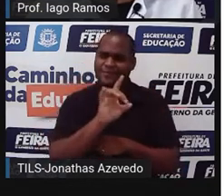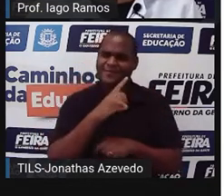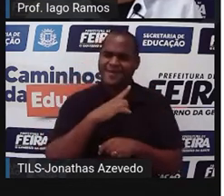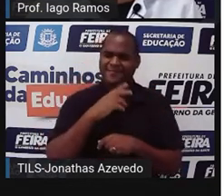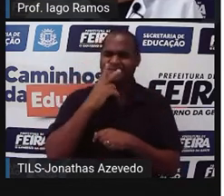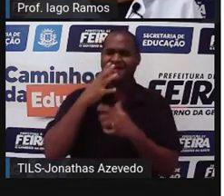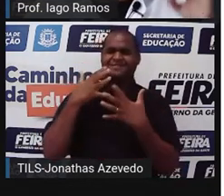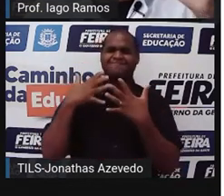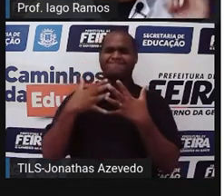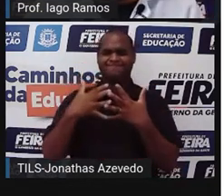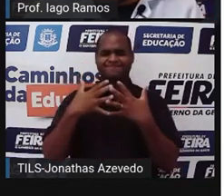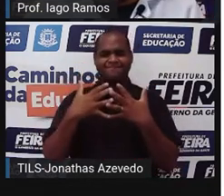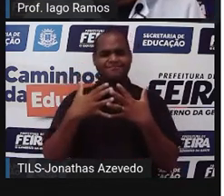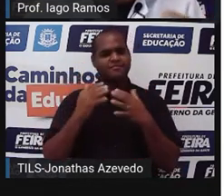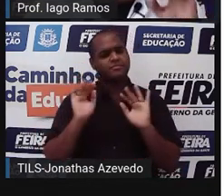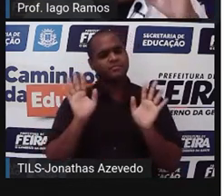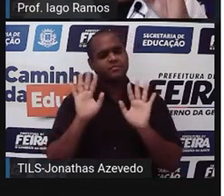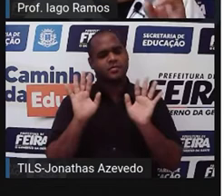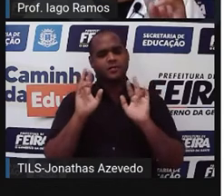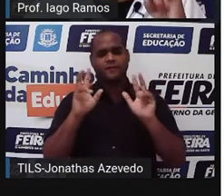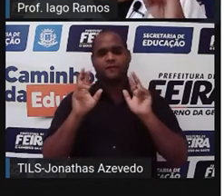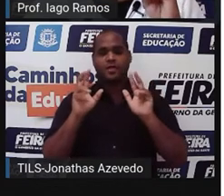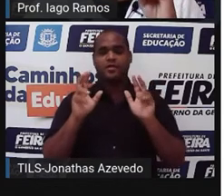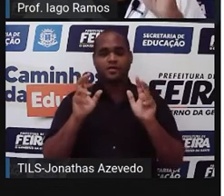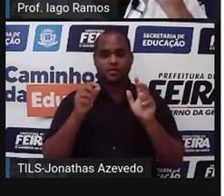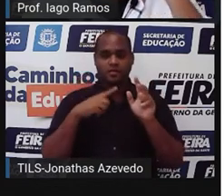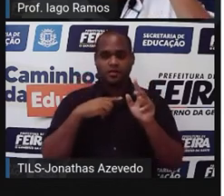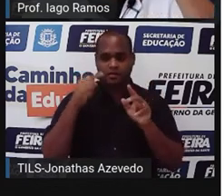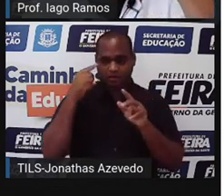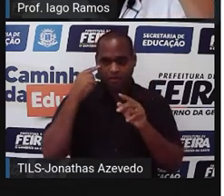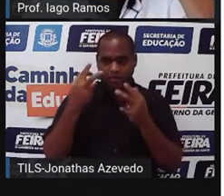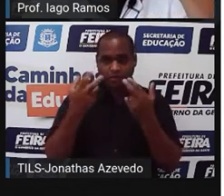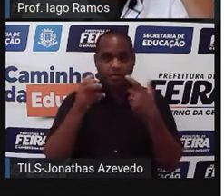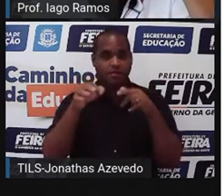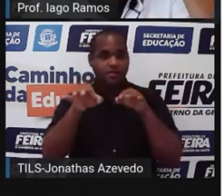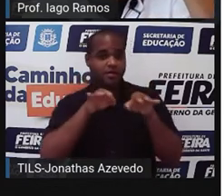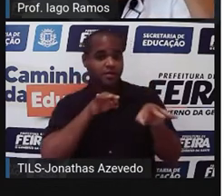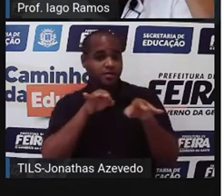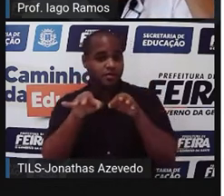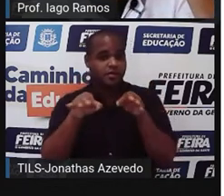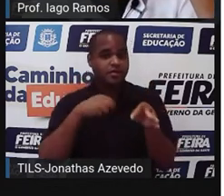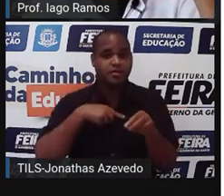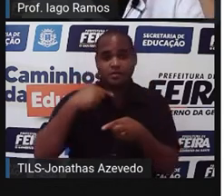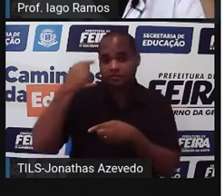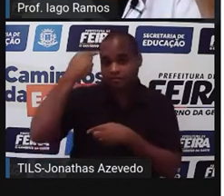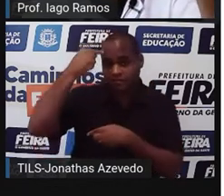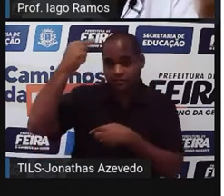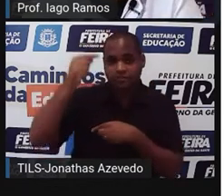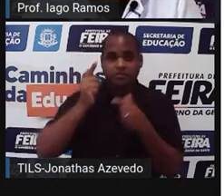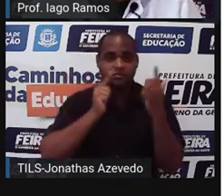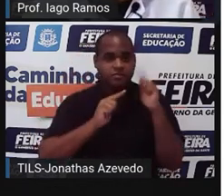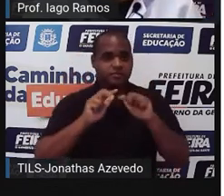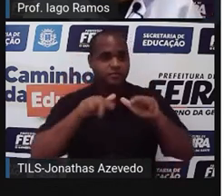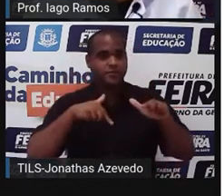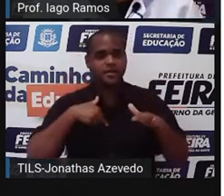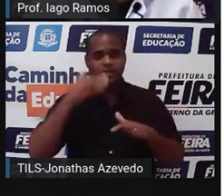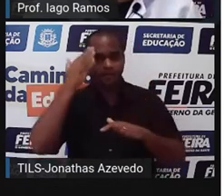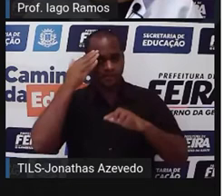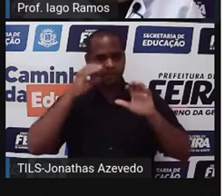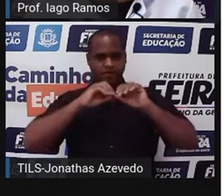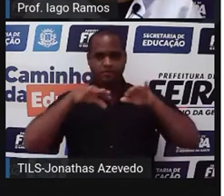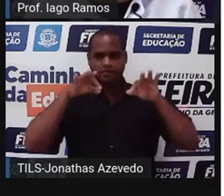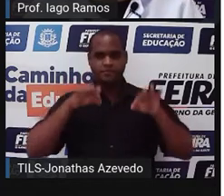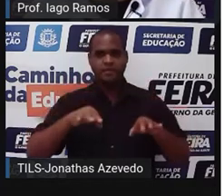confuso, né? Mas não é. É só um lance de organizar as ideias para conseguir interpretar de maneira